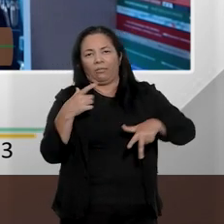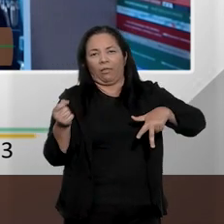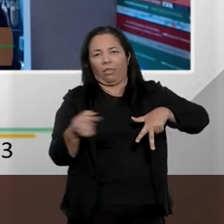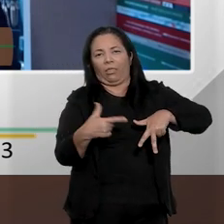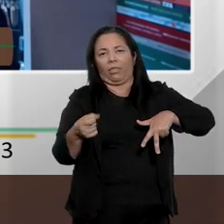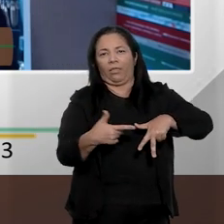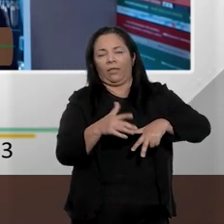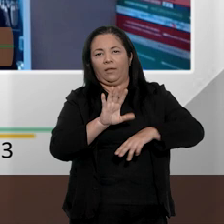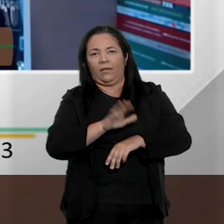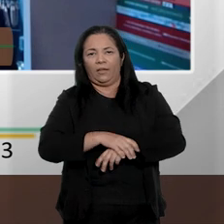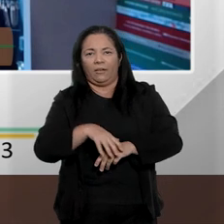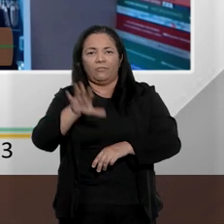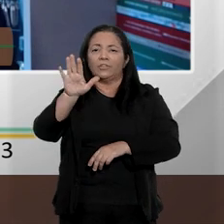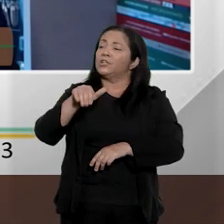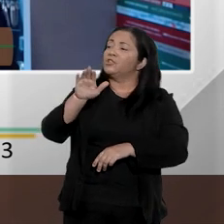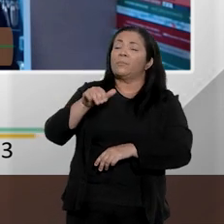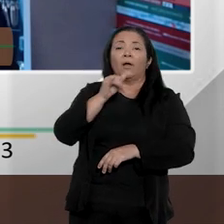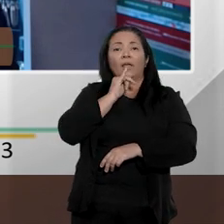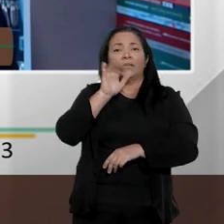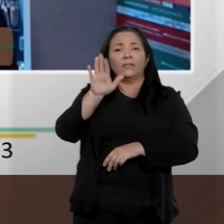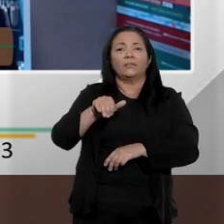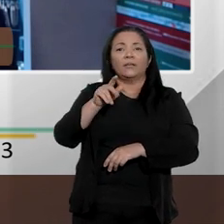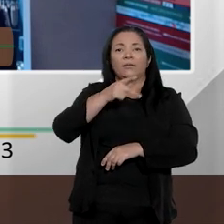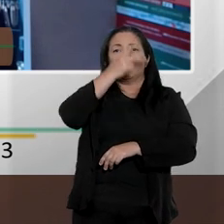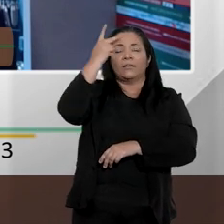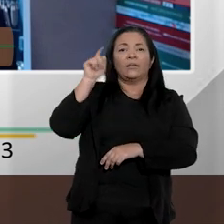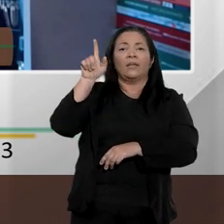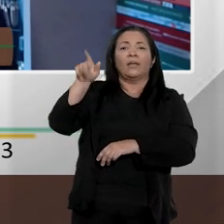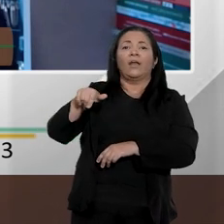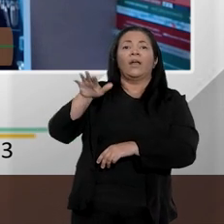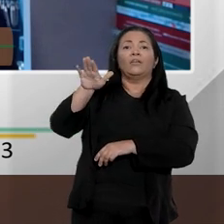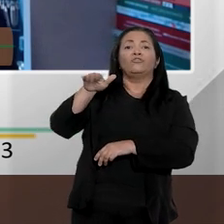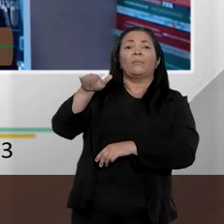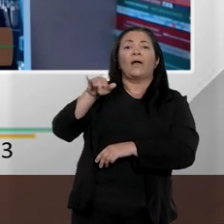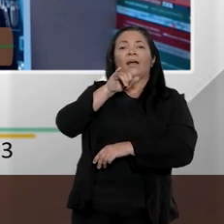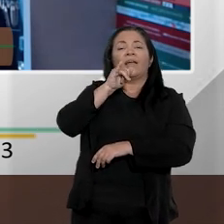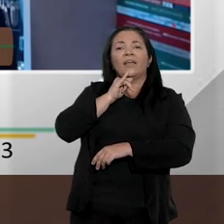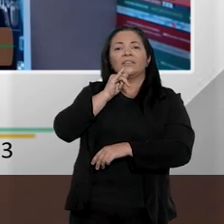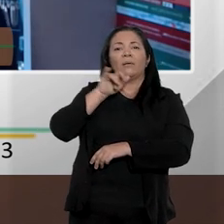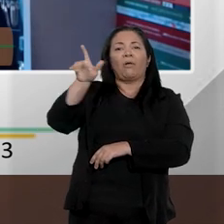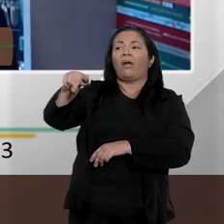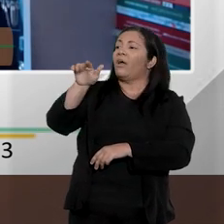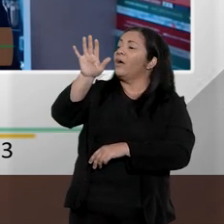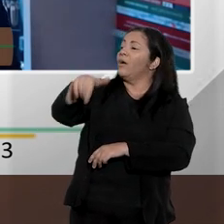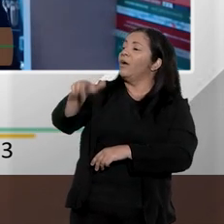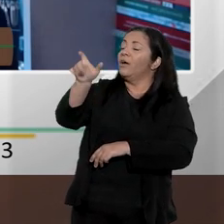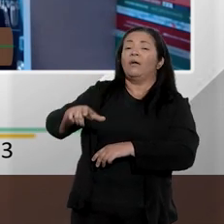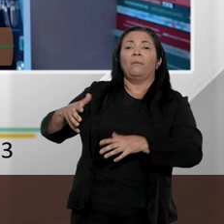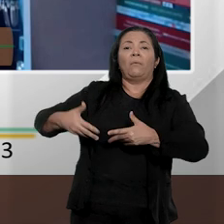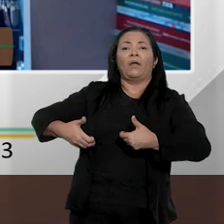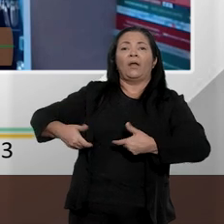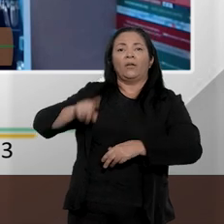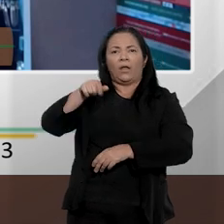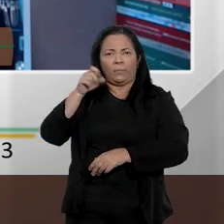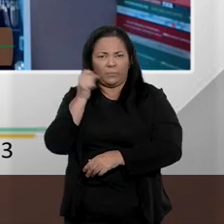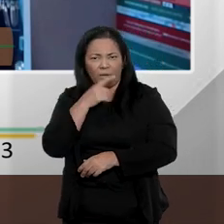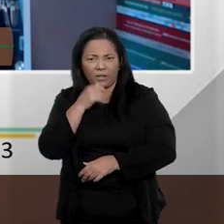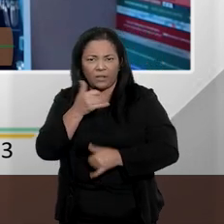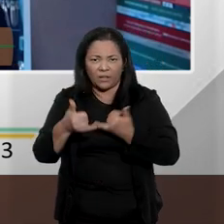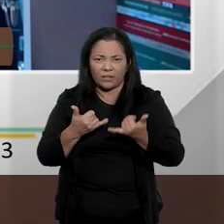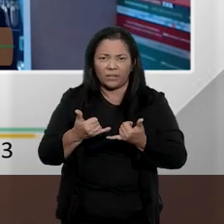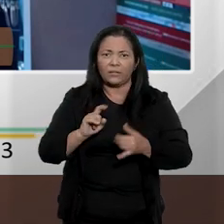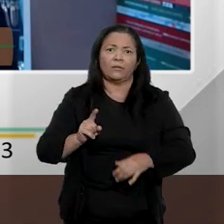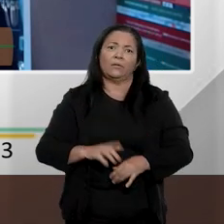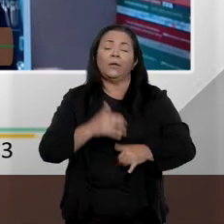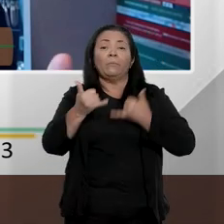chamar alguém por uma alcunha animalesca, ou animalizante daquela pessoa, pudesse ser uma brincadeira. Quer dizer, é